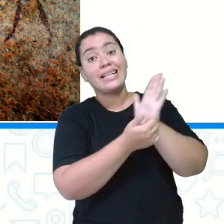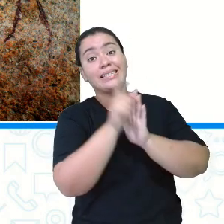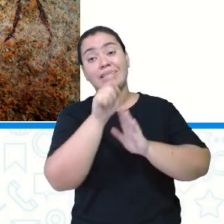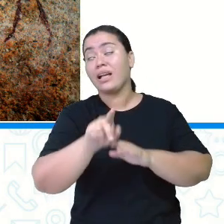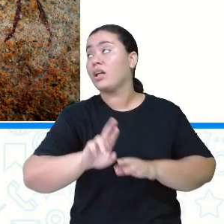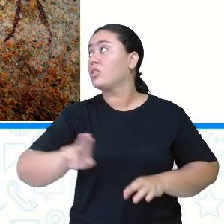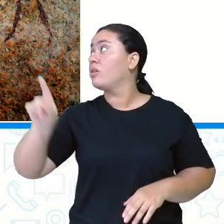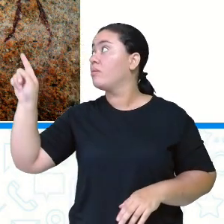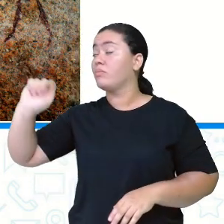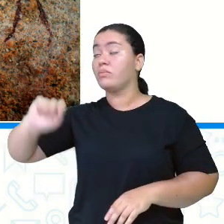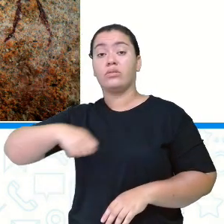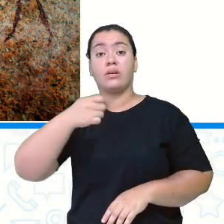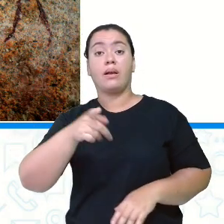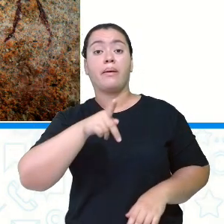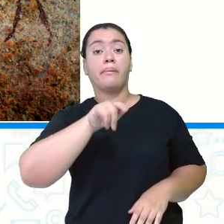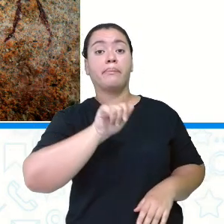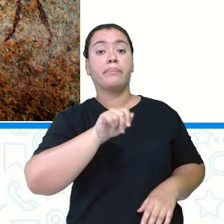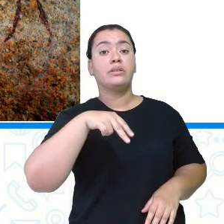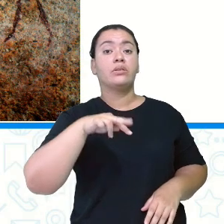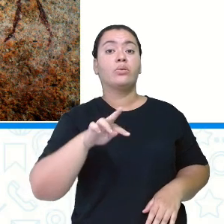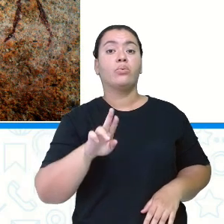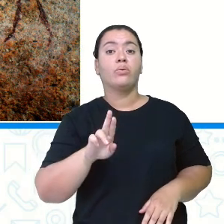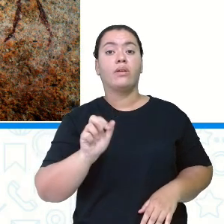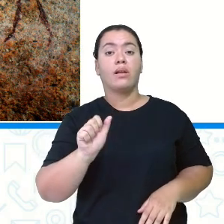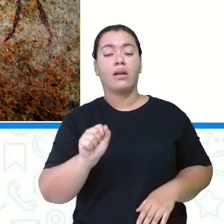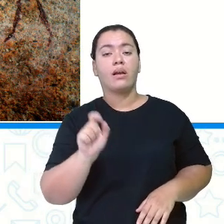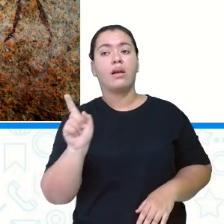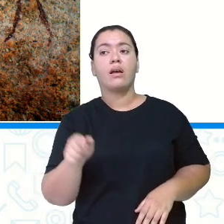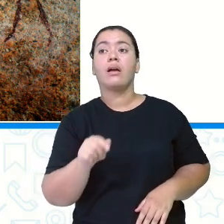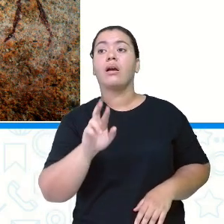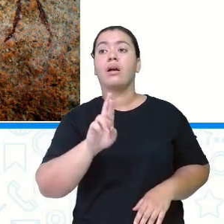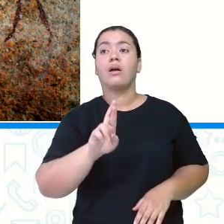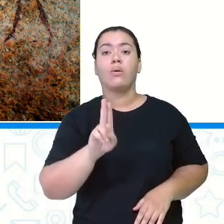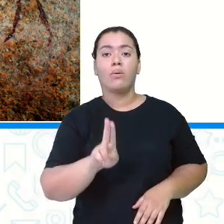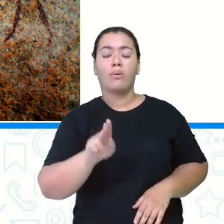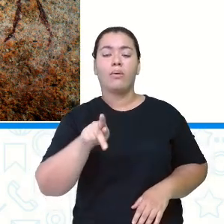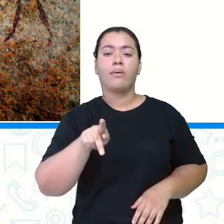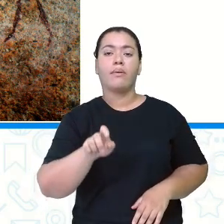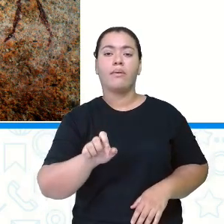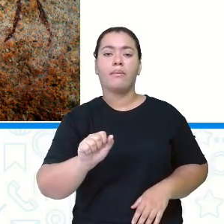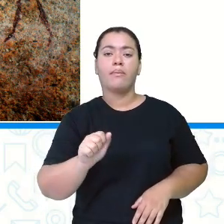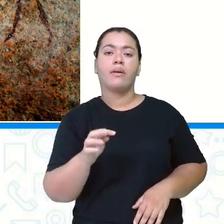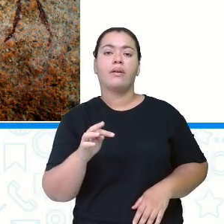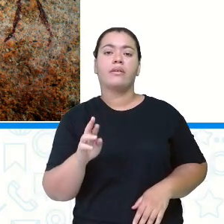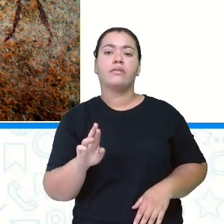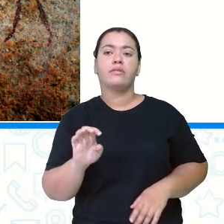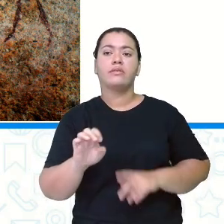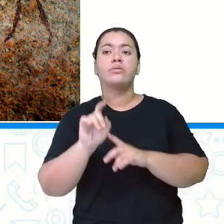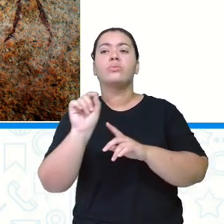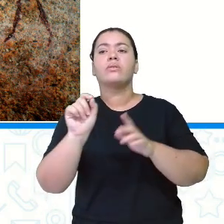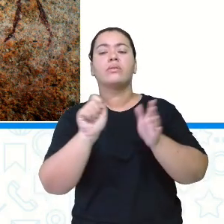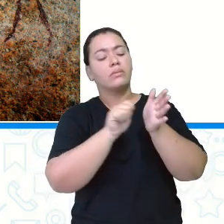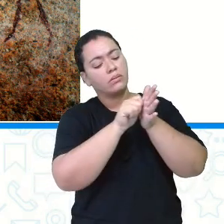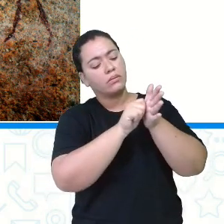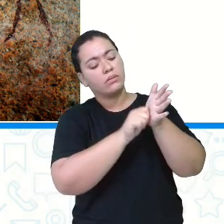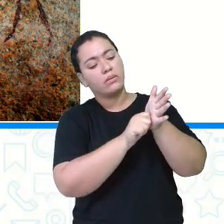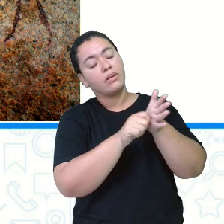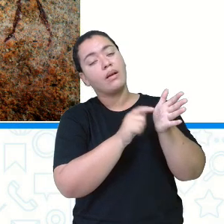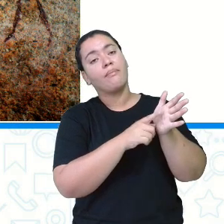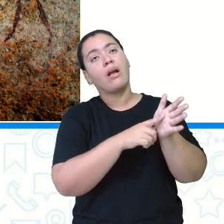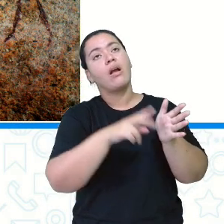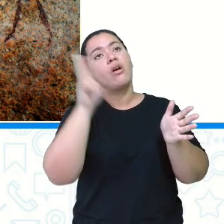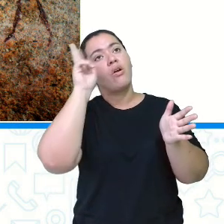de pintura rupestre. Eram aquelas pinturas que eles colocavam na parede da caverna, dizendo o acontecia no seu dia a dia. E quando